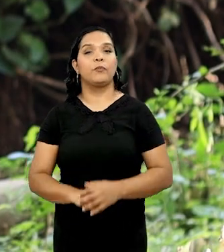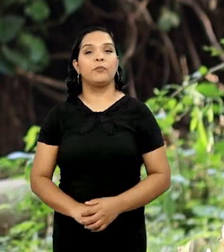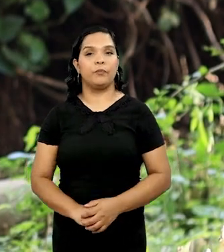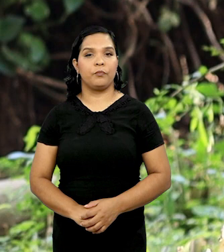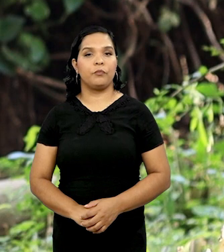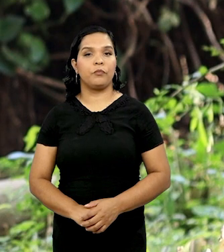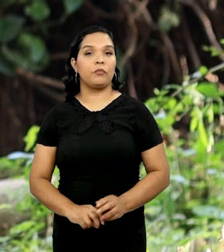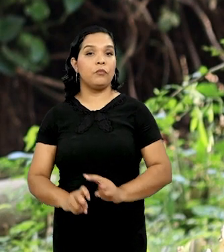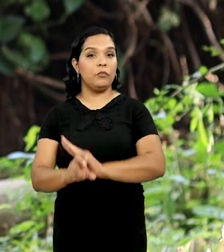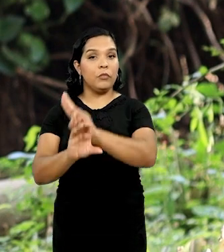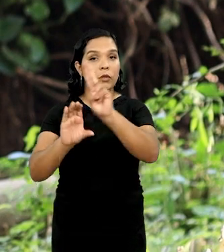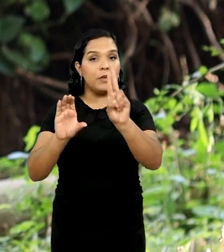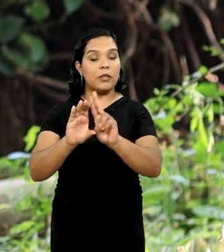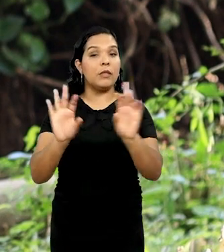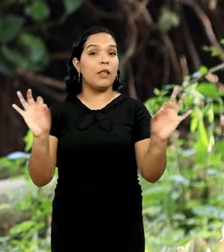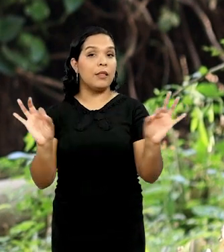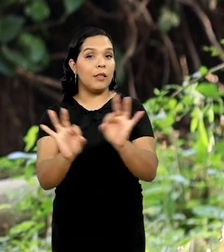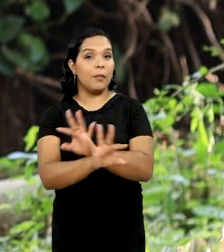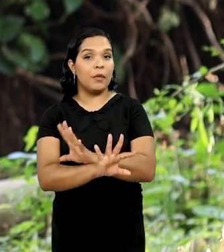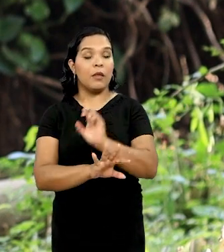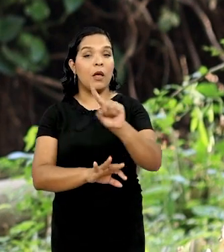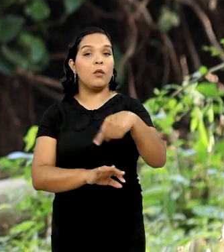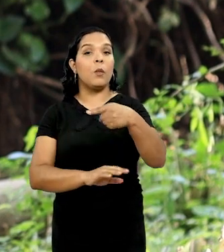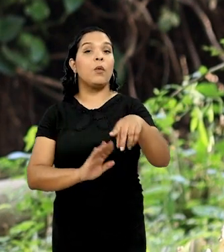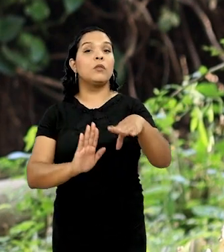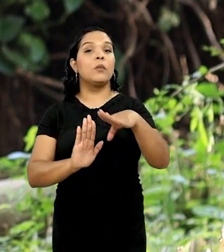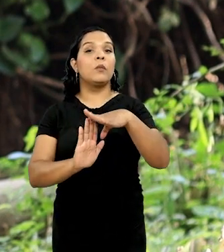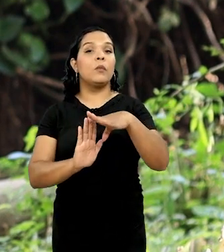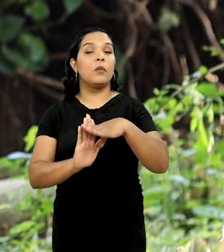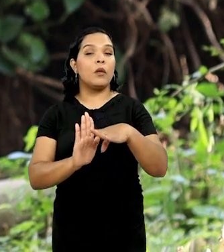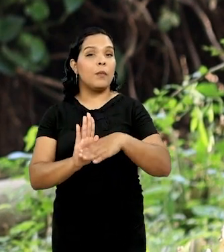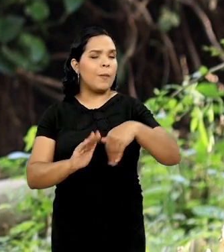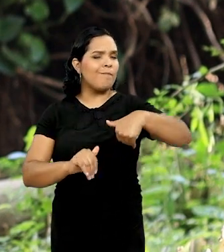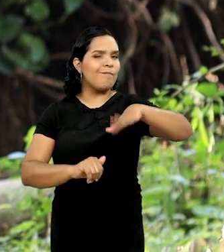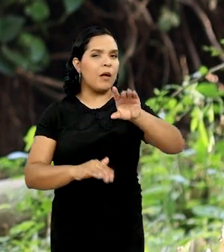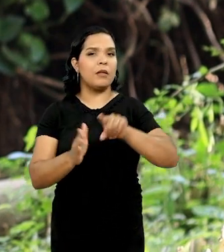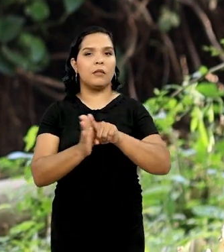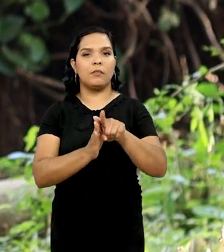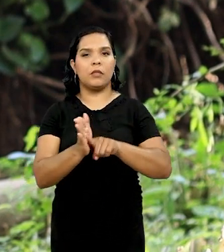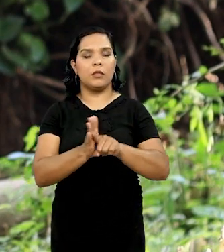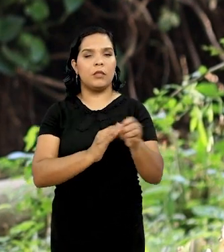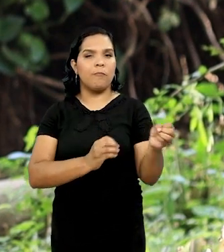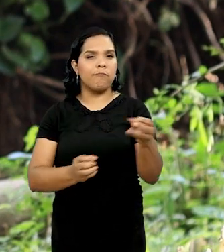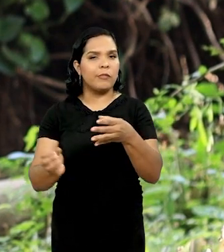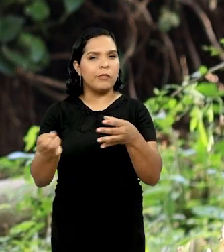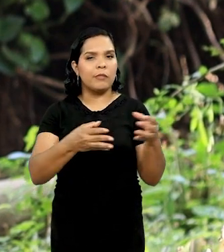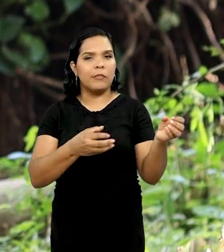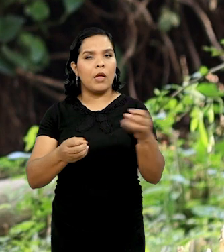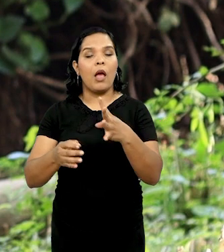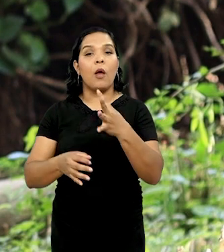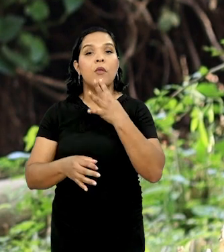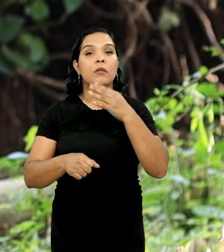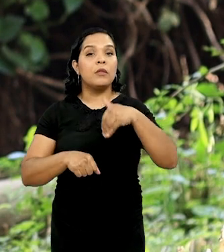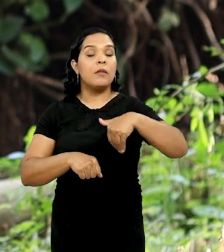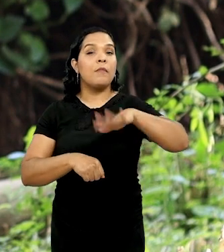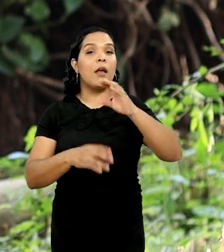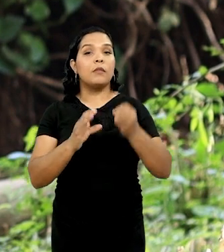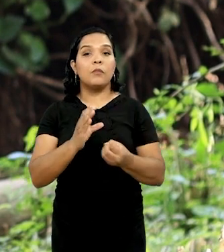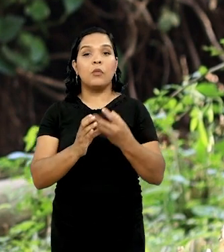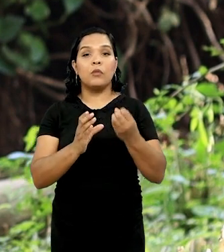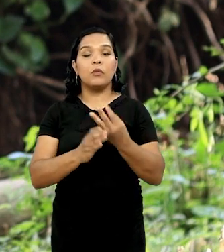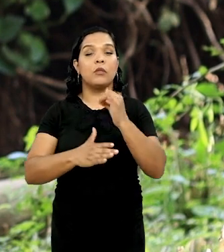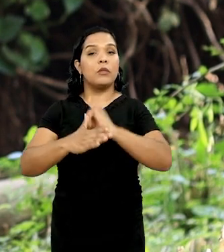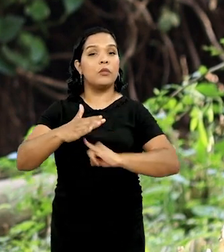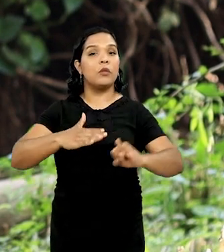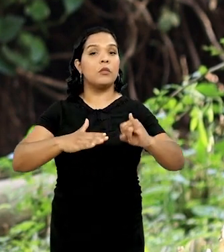O Universo Ciência de hoje fica por aqui. No próximo programa, traremos mais pesquisas inovadoras para a gente conhecer o que tem sido